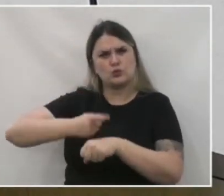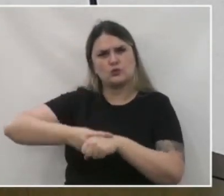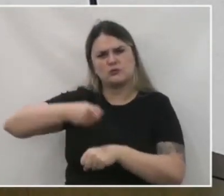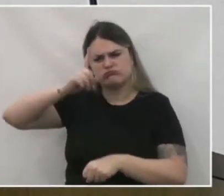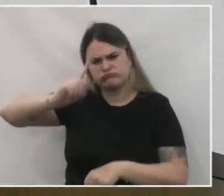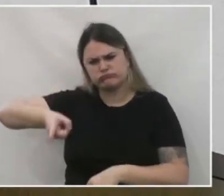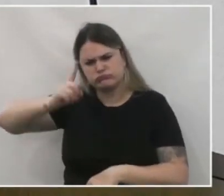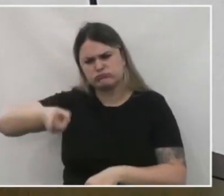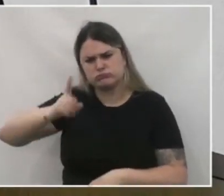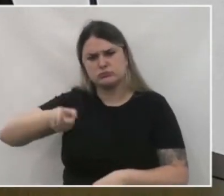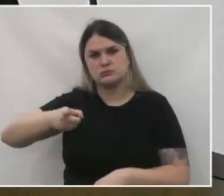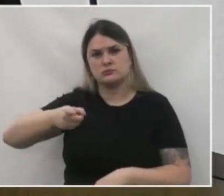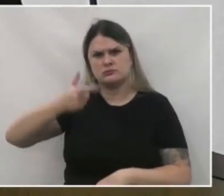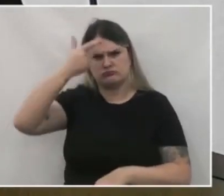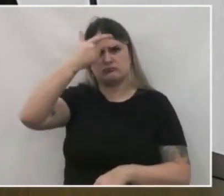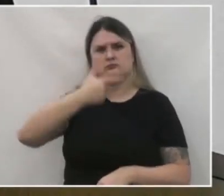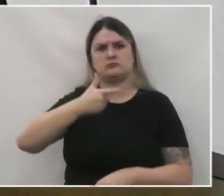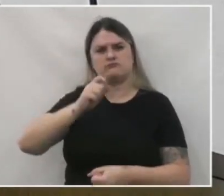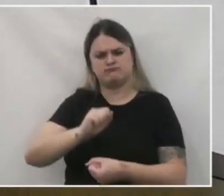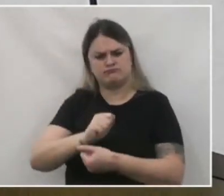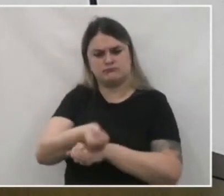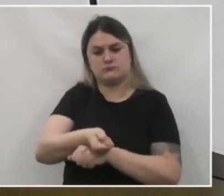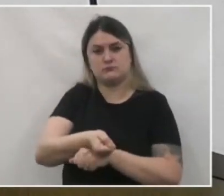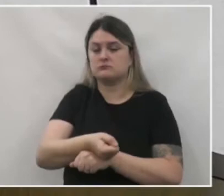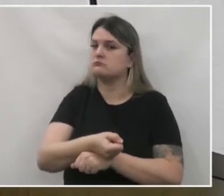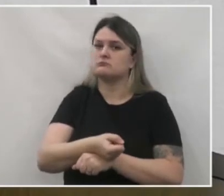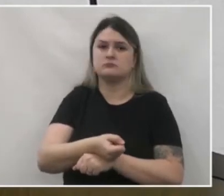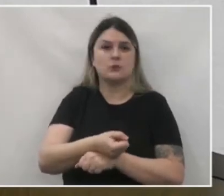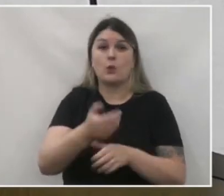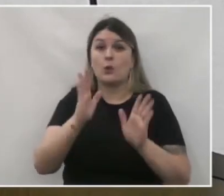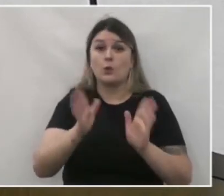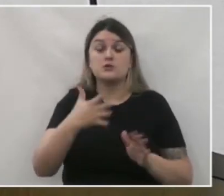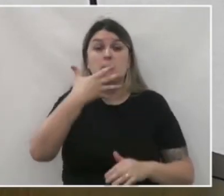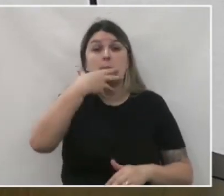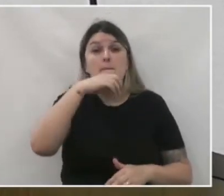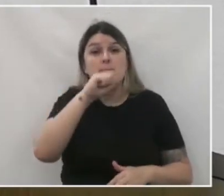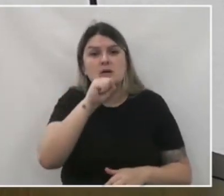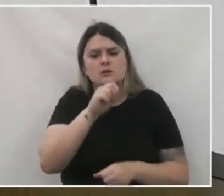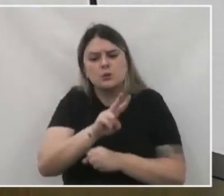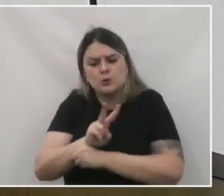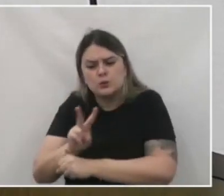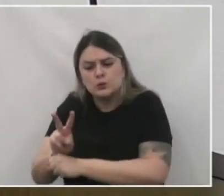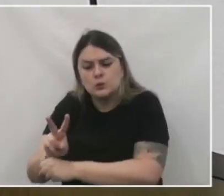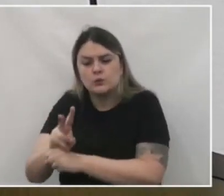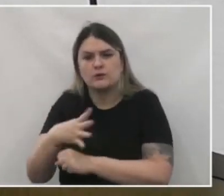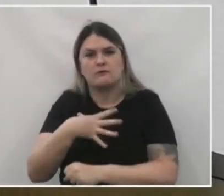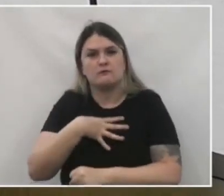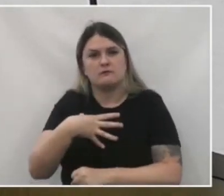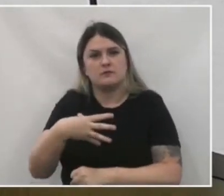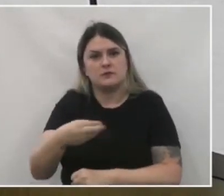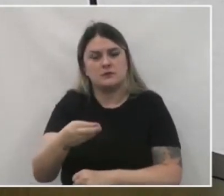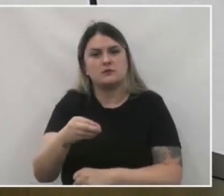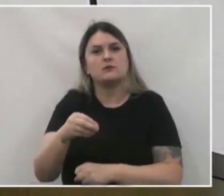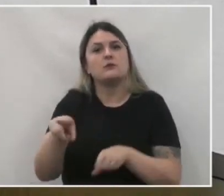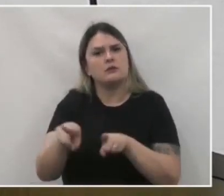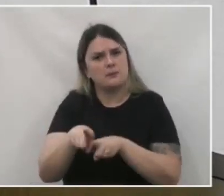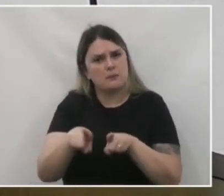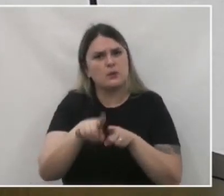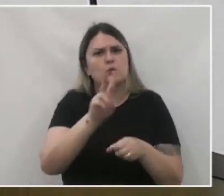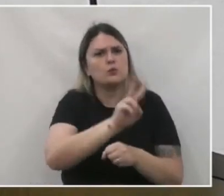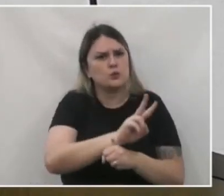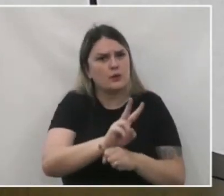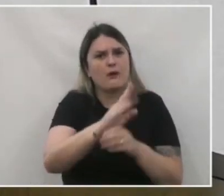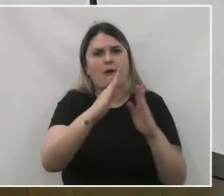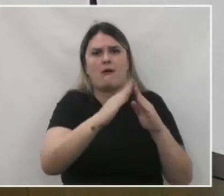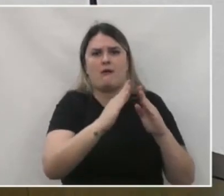inquestionável, mas que hoje pode participar muito mais ativamente, também do cuidado com os filhos, com a casa, e